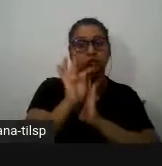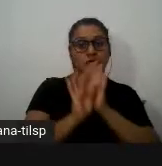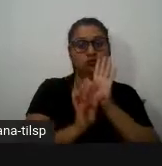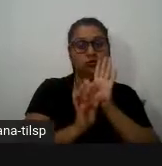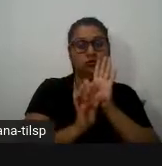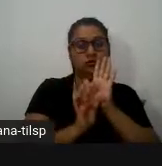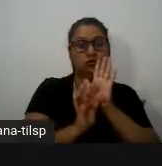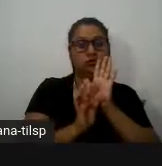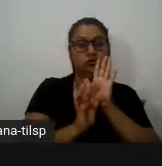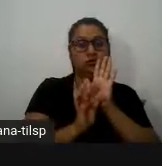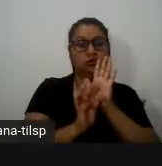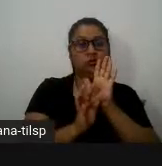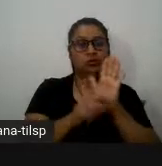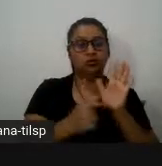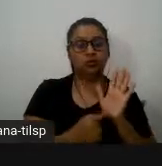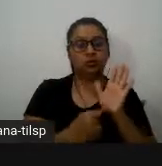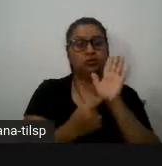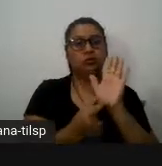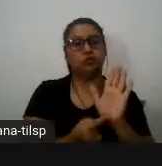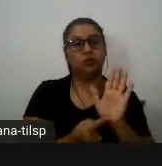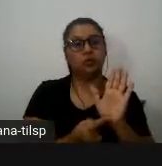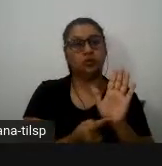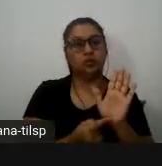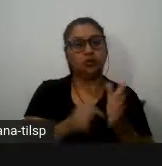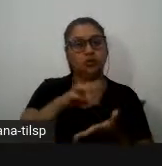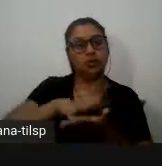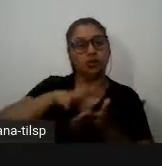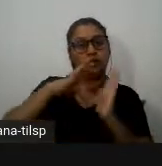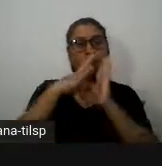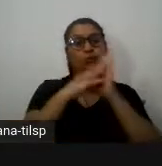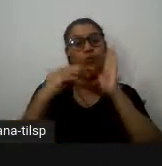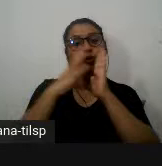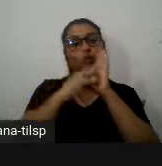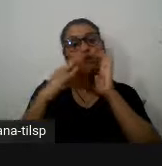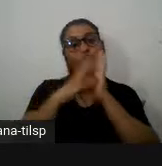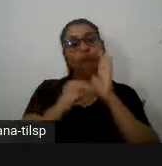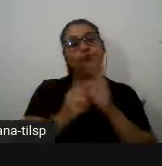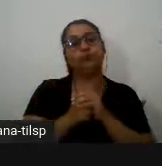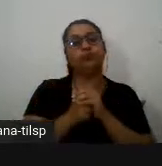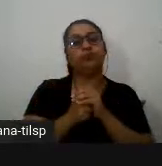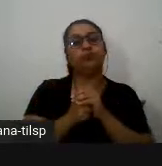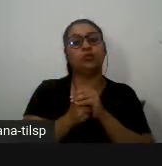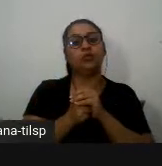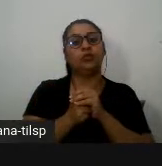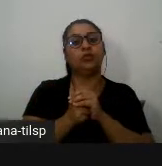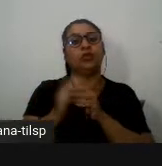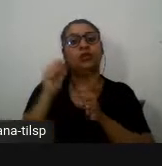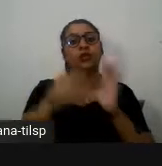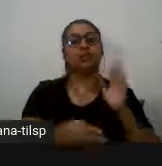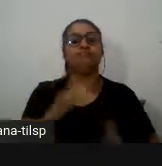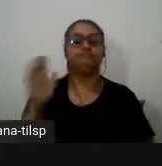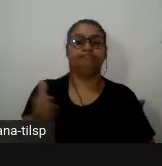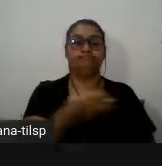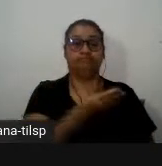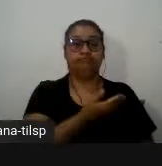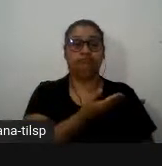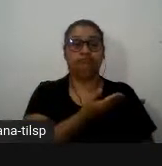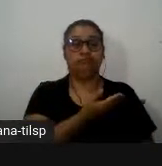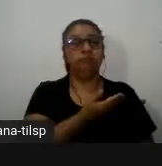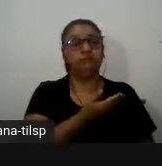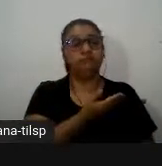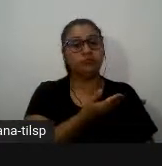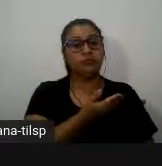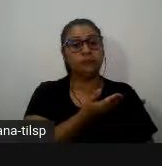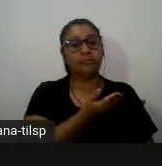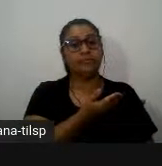que foi retirado do Corpo da Literacia Científica .pt e aqui esse texto tem uma mancha